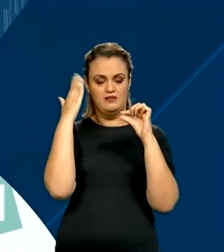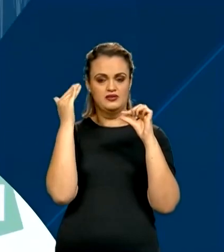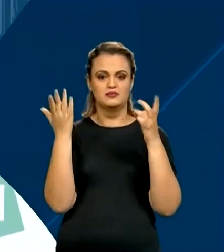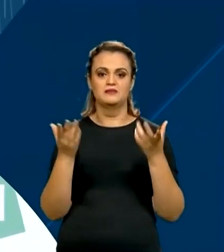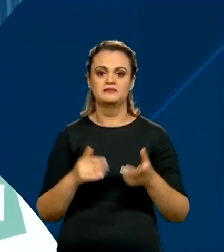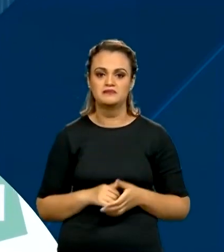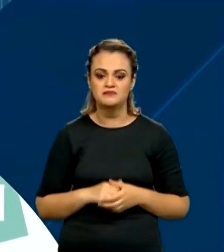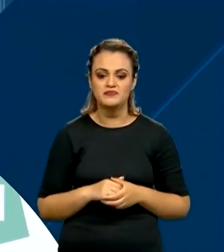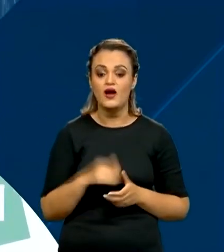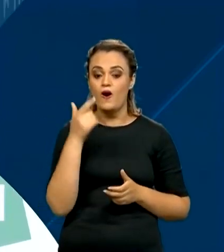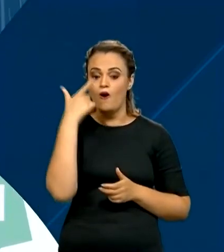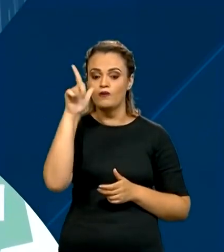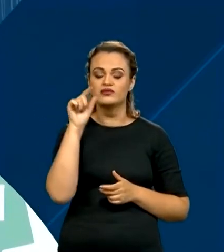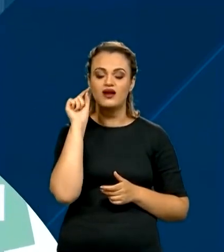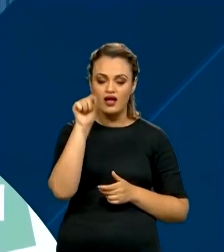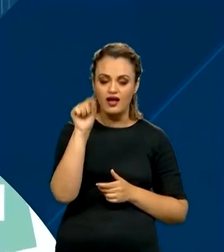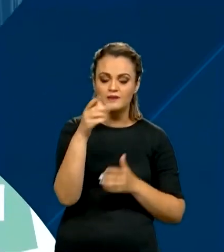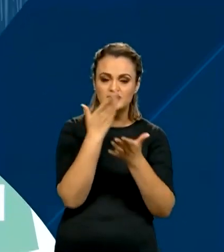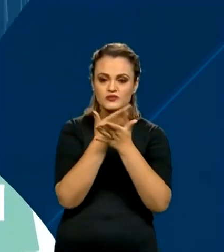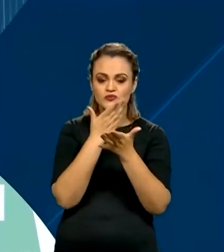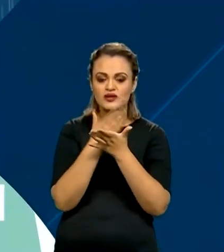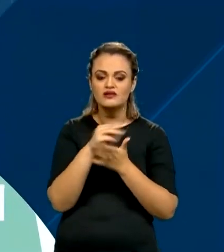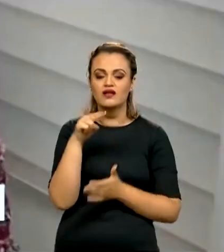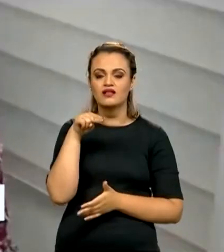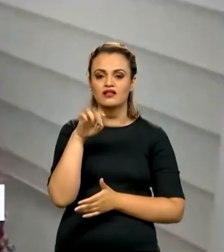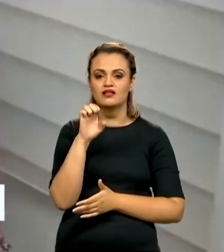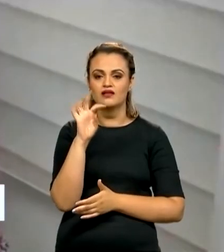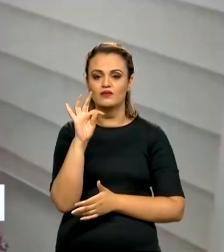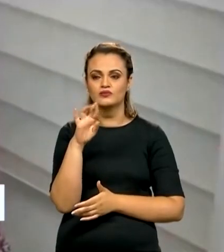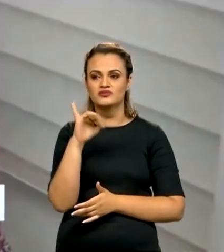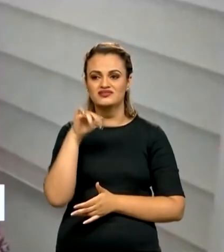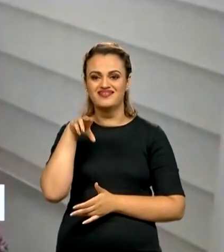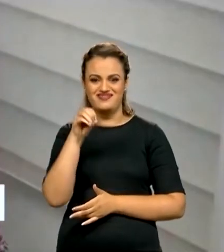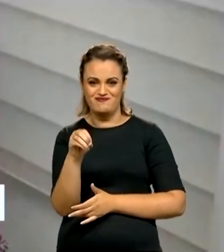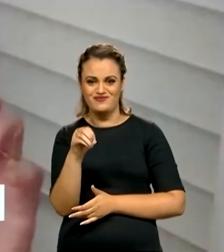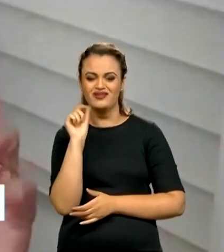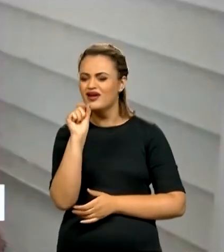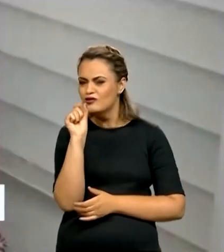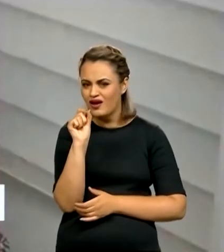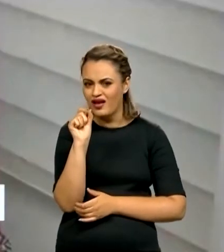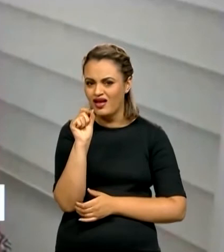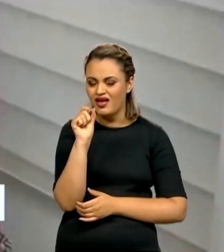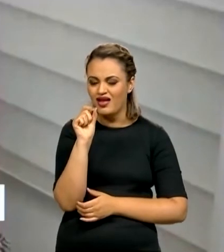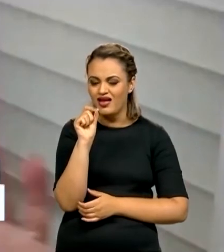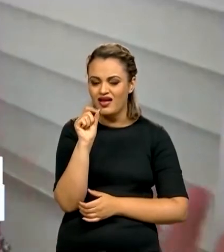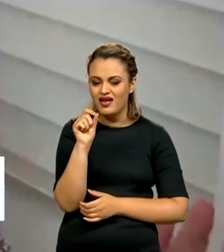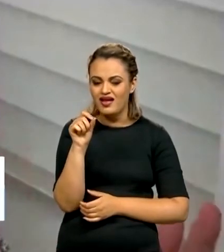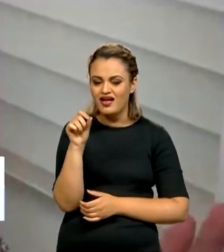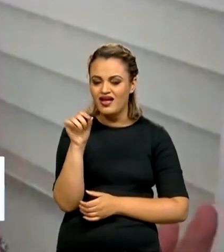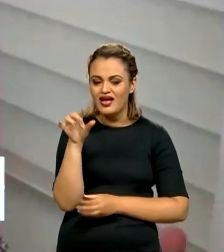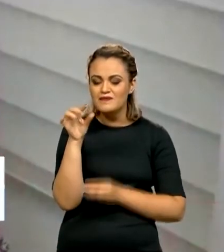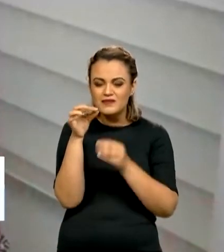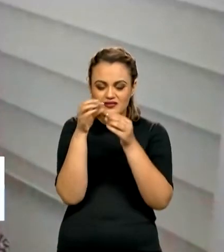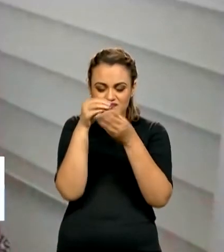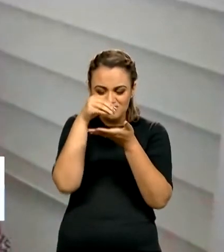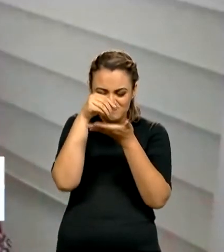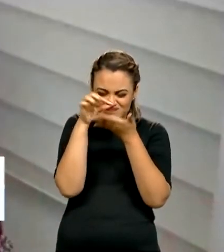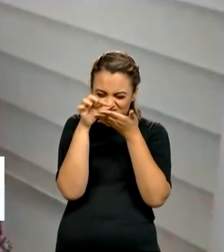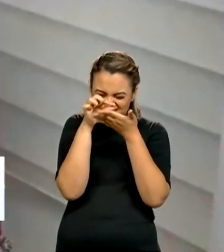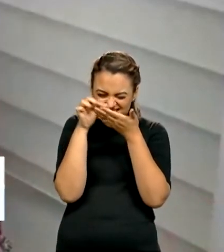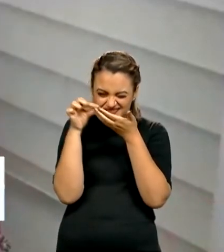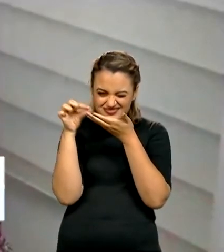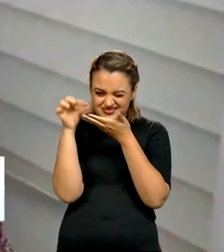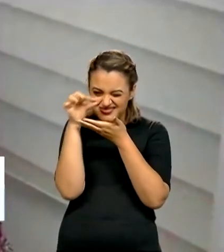fazer. Outra partícula a ser estudada é o neutrino. Neutrinos, que são essas fantásticas partículas que